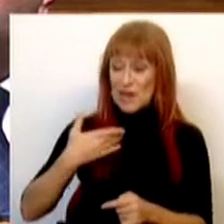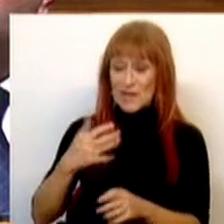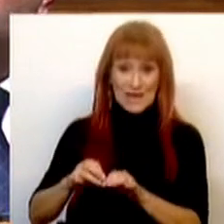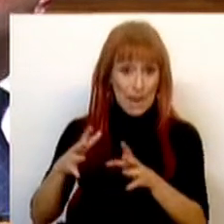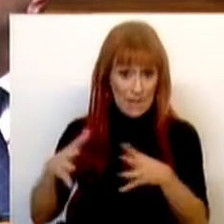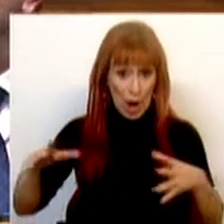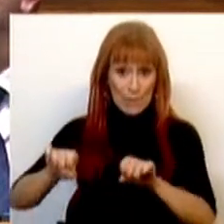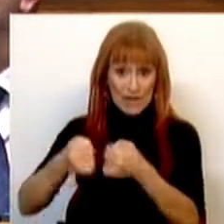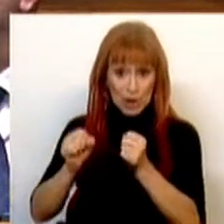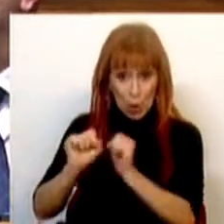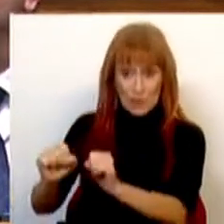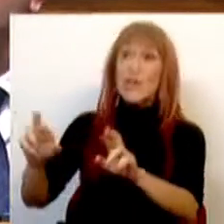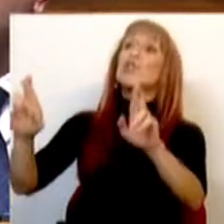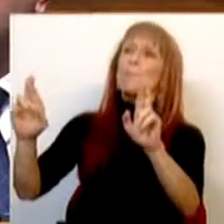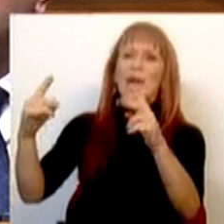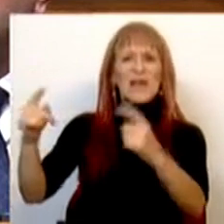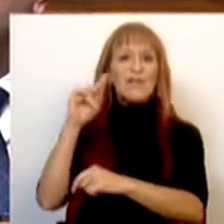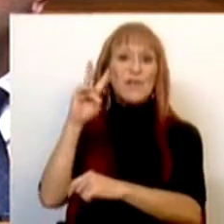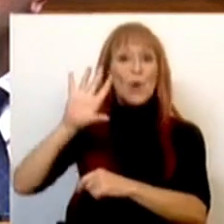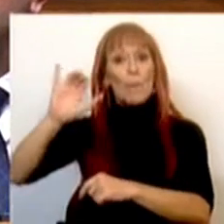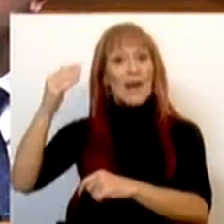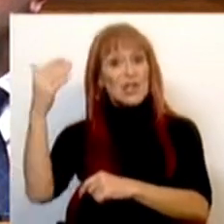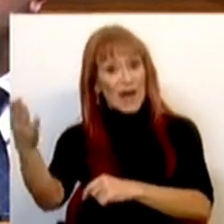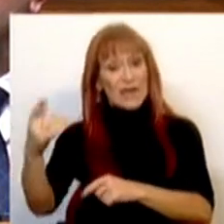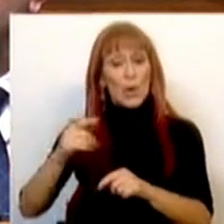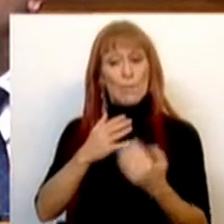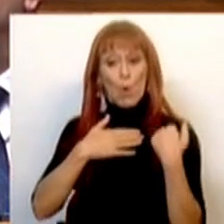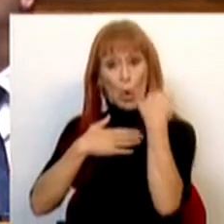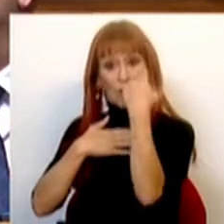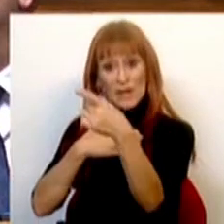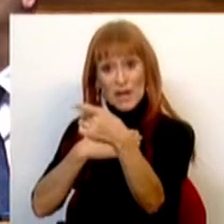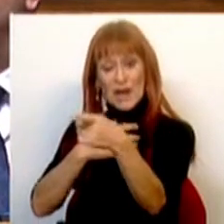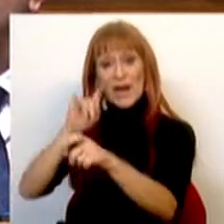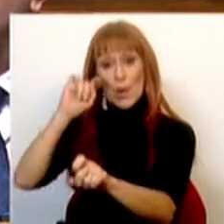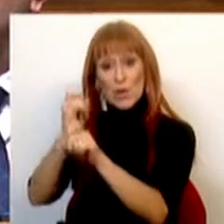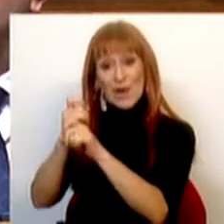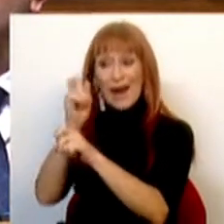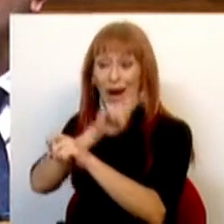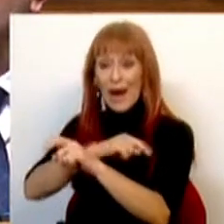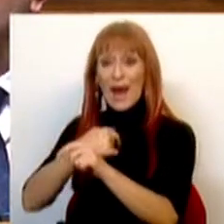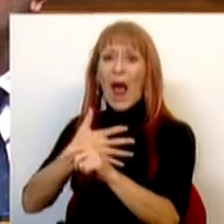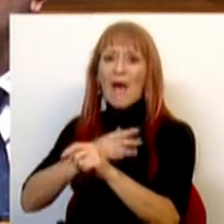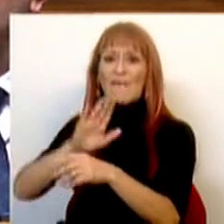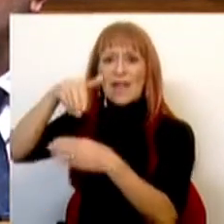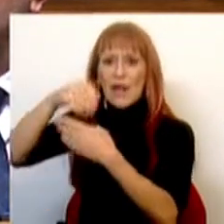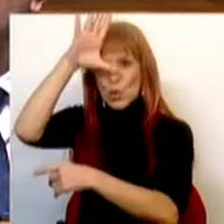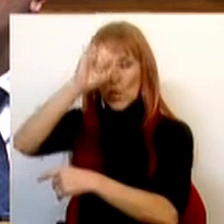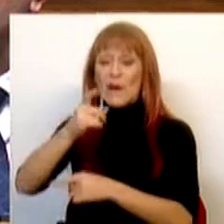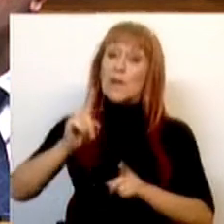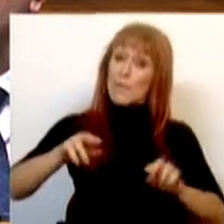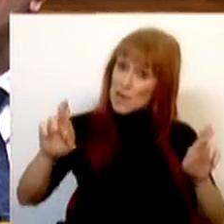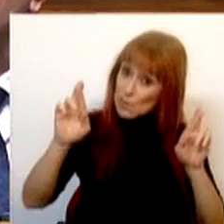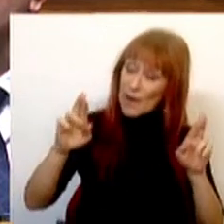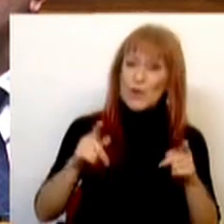enquanto maior partido da oposição, espera-se que tenha uma visão para o e que tenha a responsabilidade que se exige a quem aspira a governar. Mas espera-se também